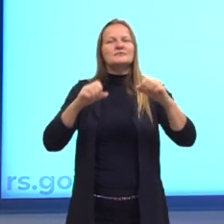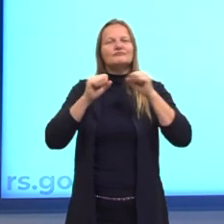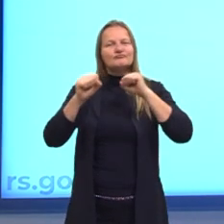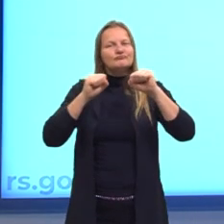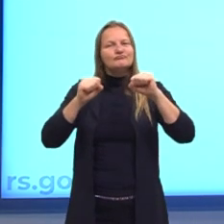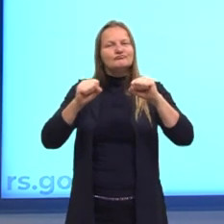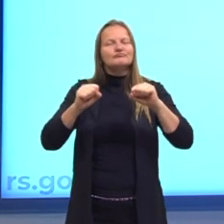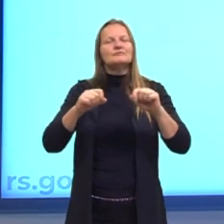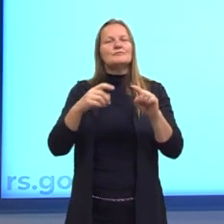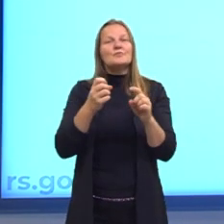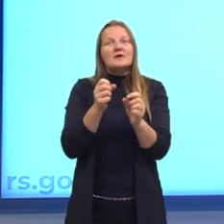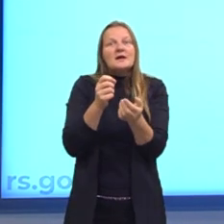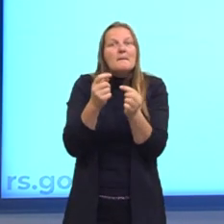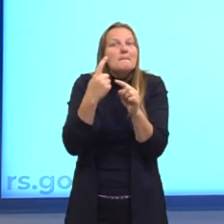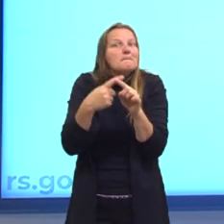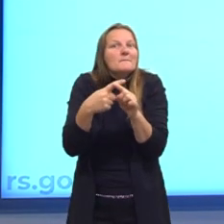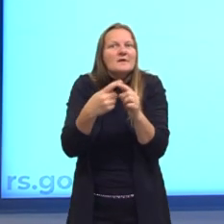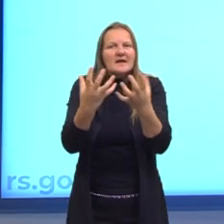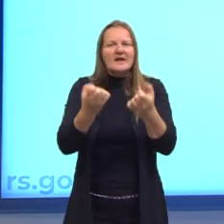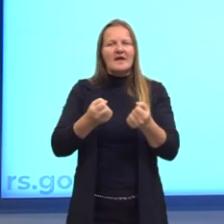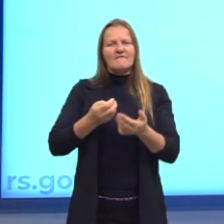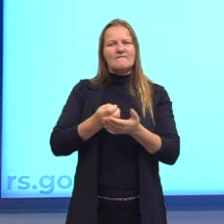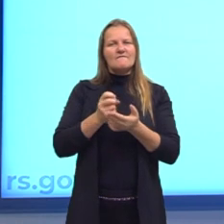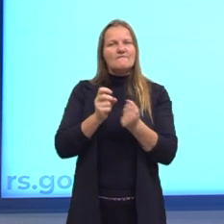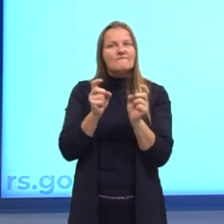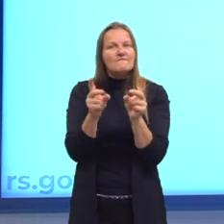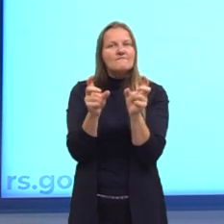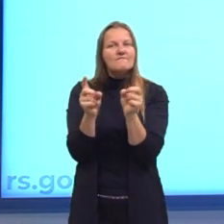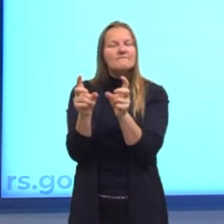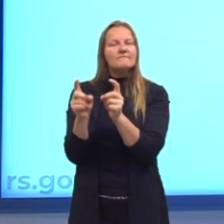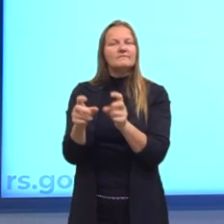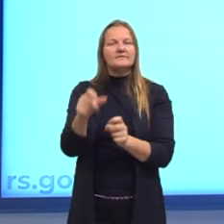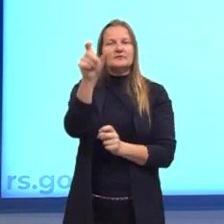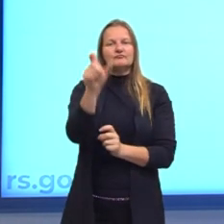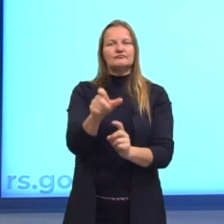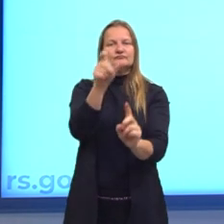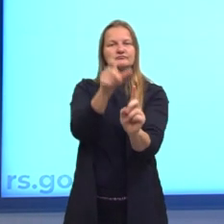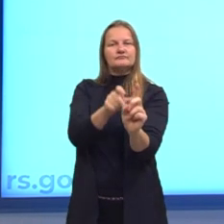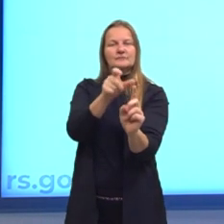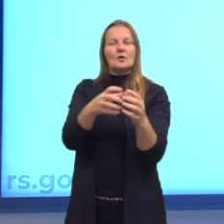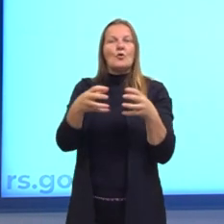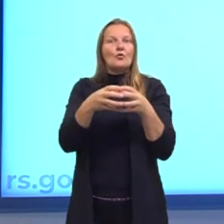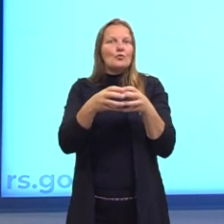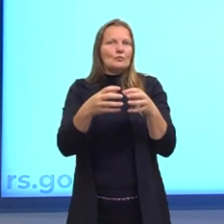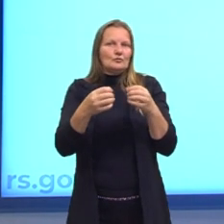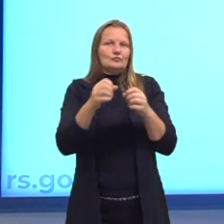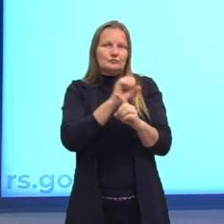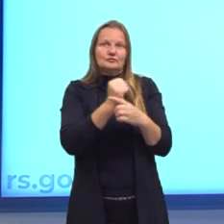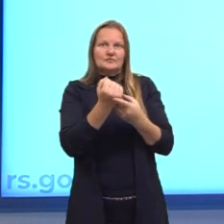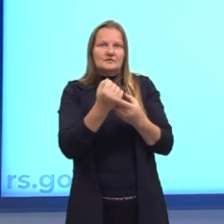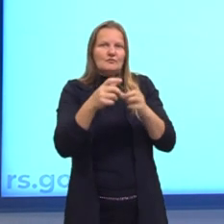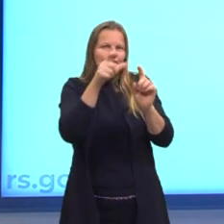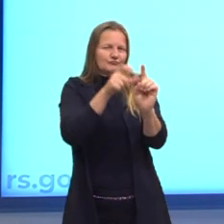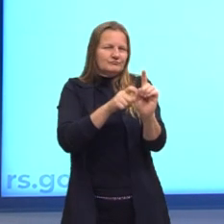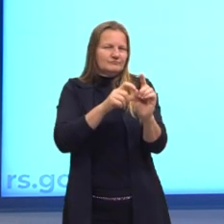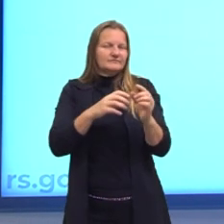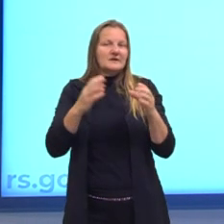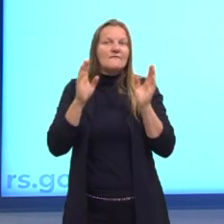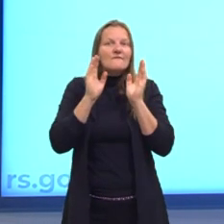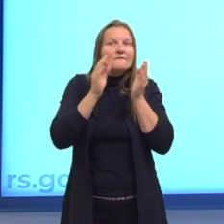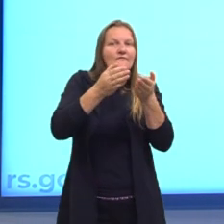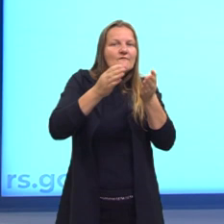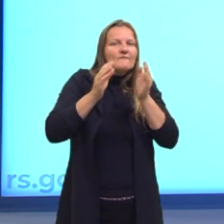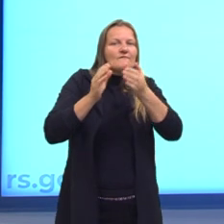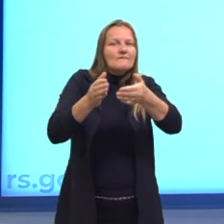né? É vender determinado produto ou ideia a um determinado grupo social, né? Então, aqui a gente vai